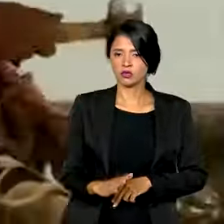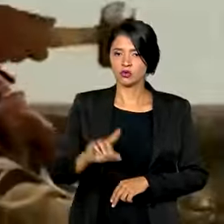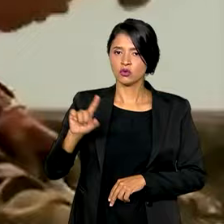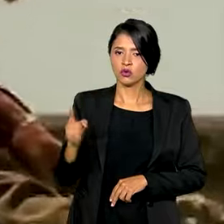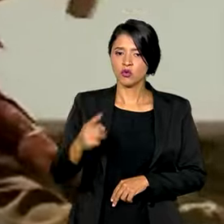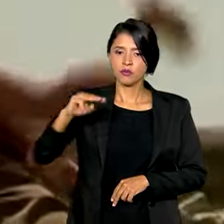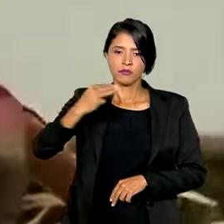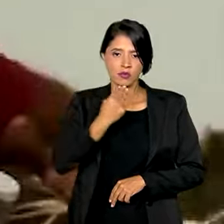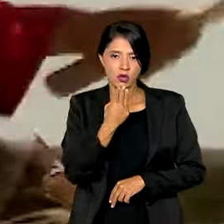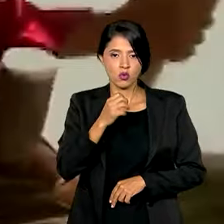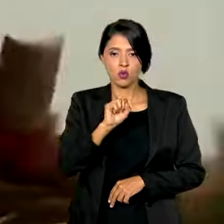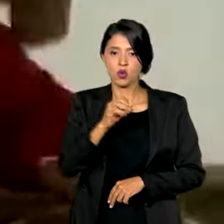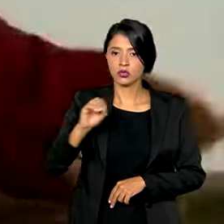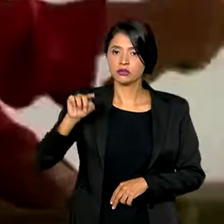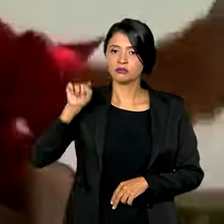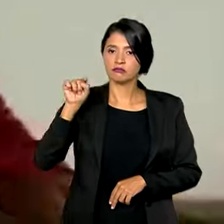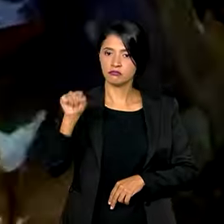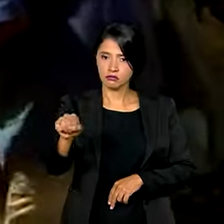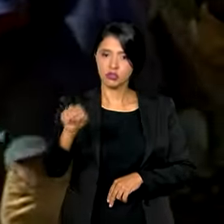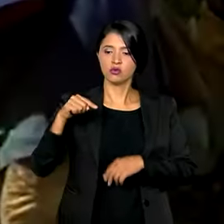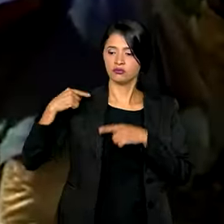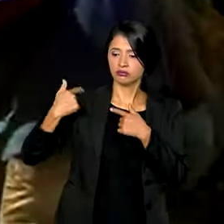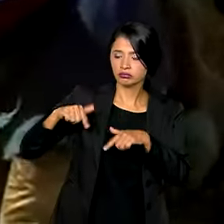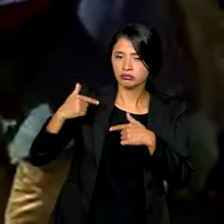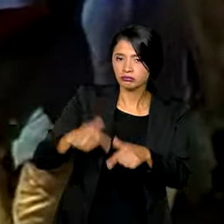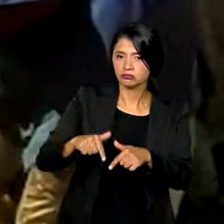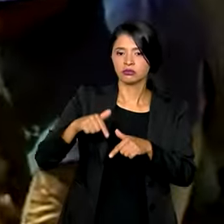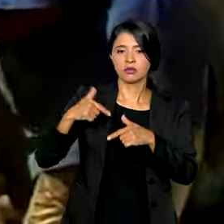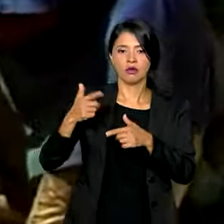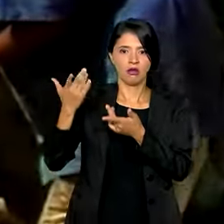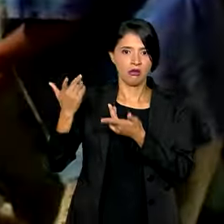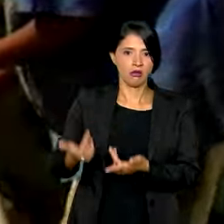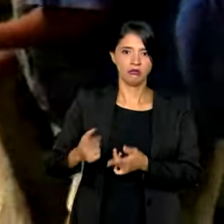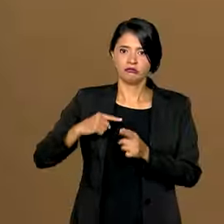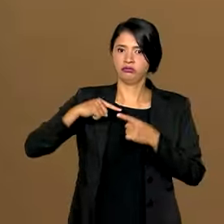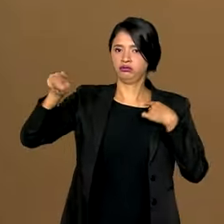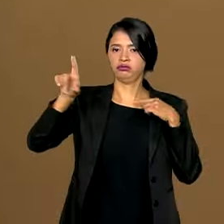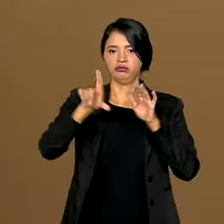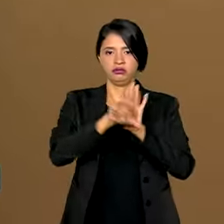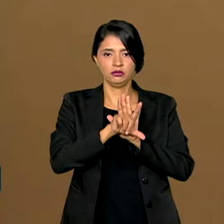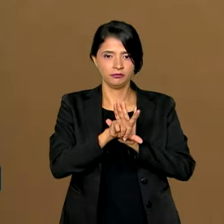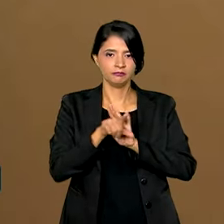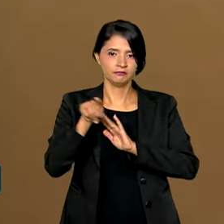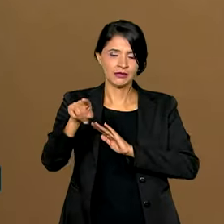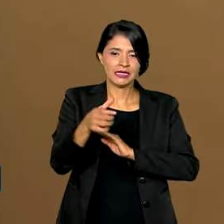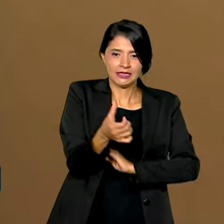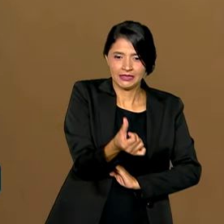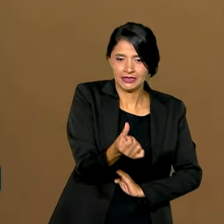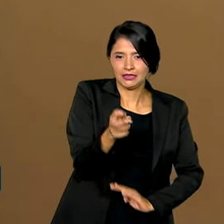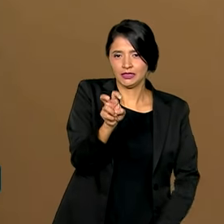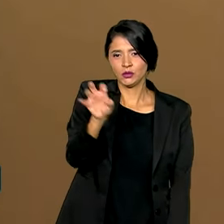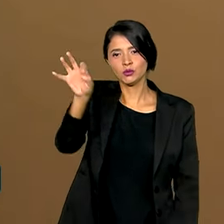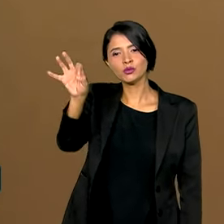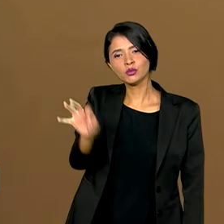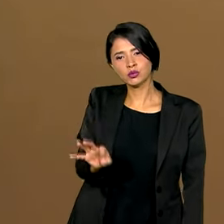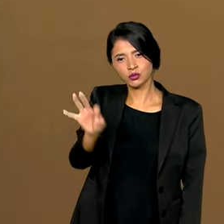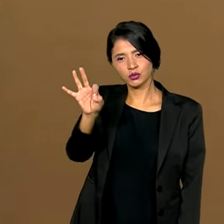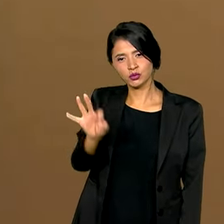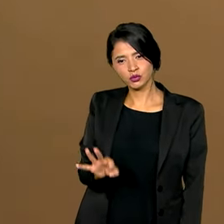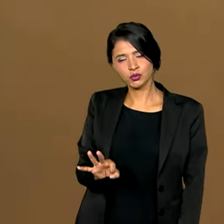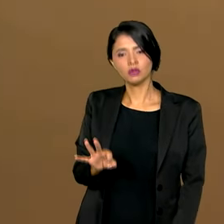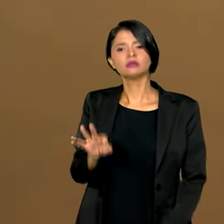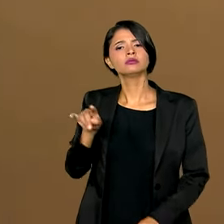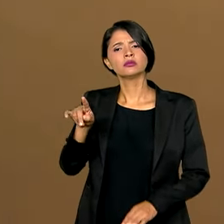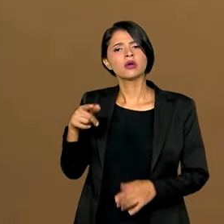milhão e 800 mil exerciam essa atividade ilegal. Cerca de 65% era